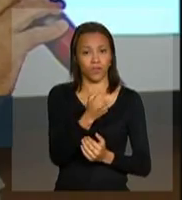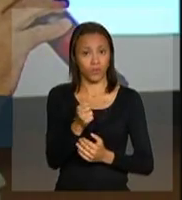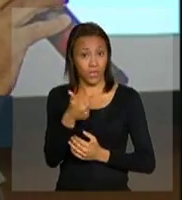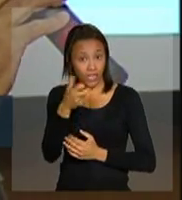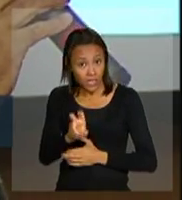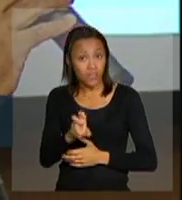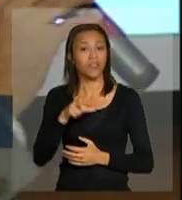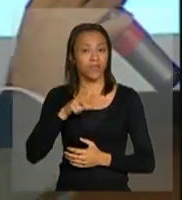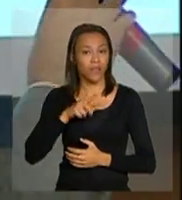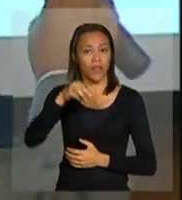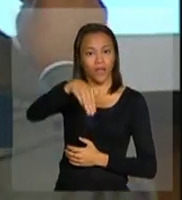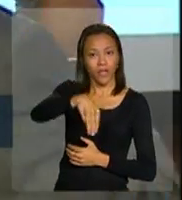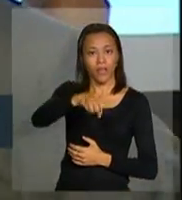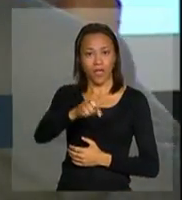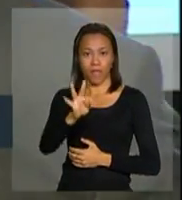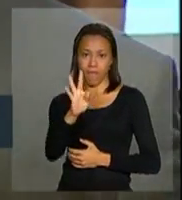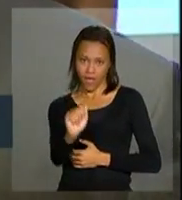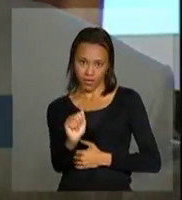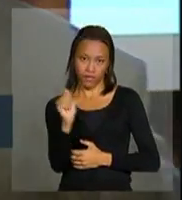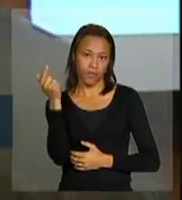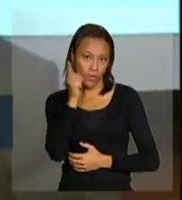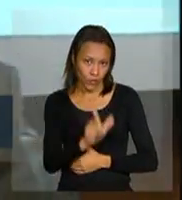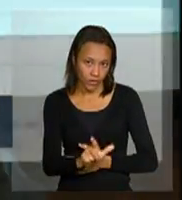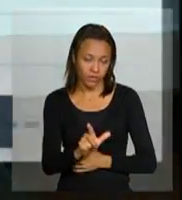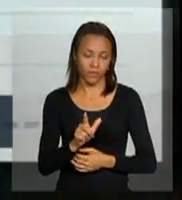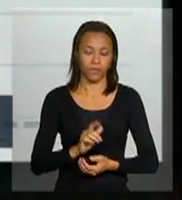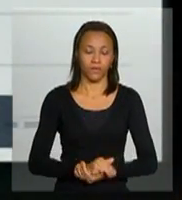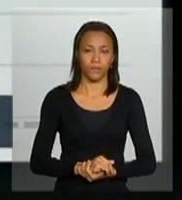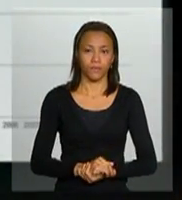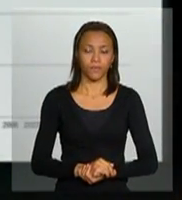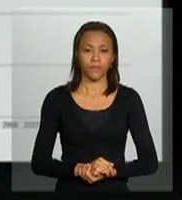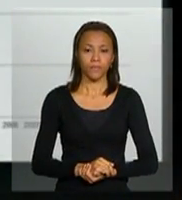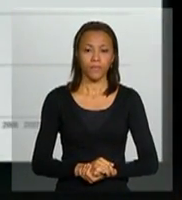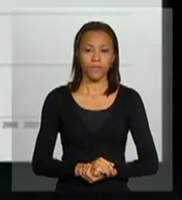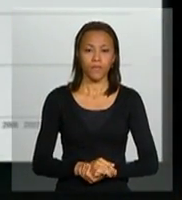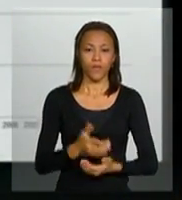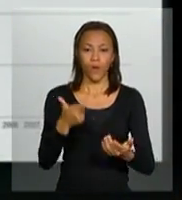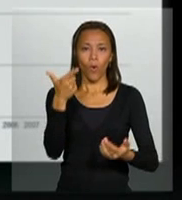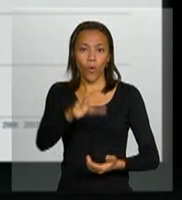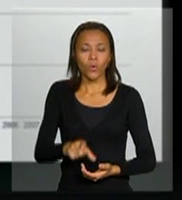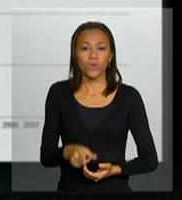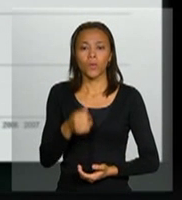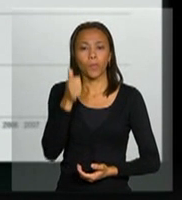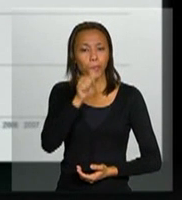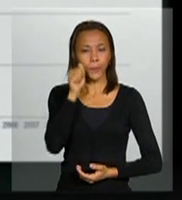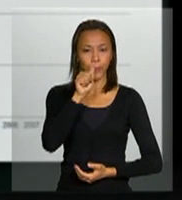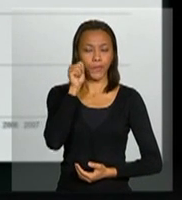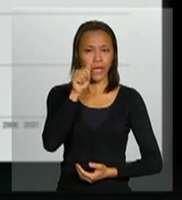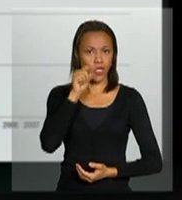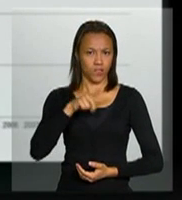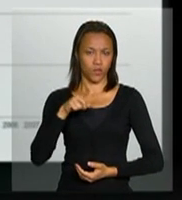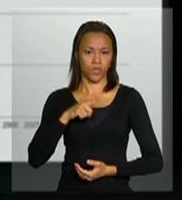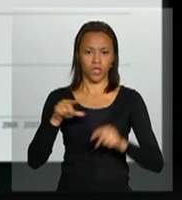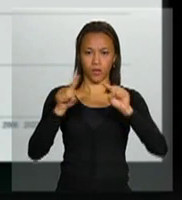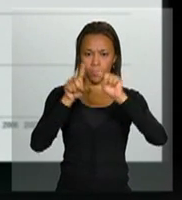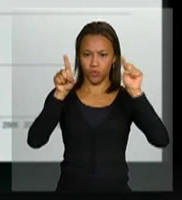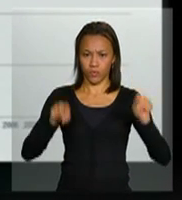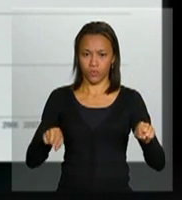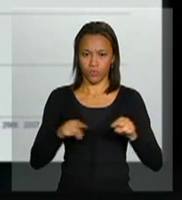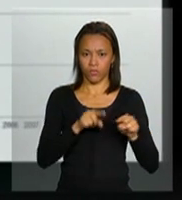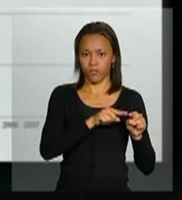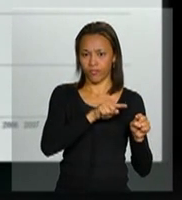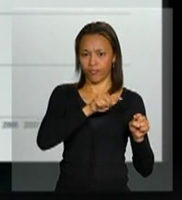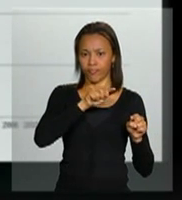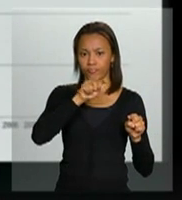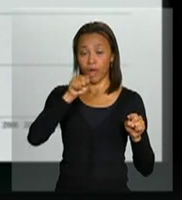estabeleceu e consensuou na Assembleia Mundial. Próximo, por favor. Bem, em relação a mulheres, nós temos aqui um quadro de mulheres